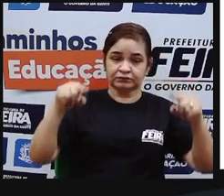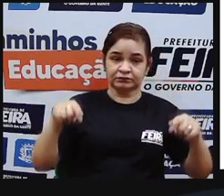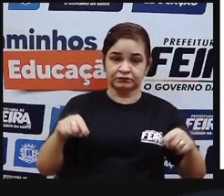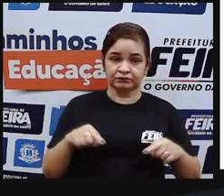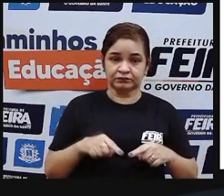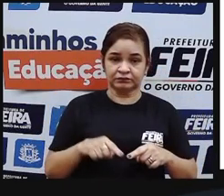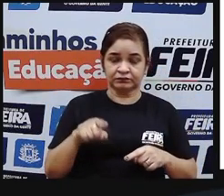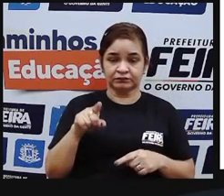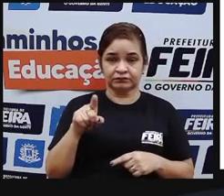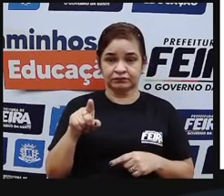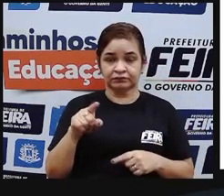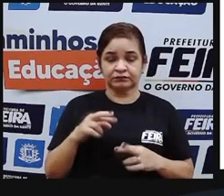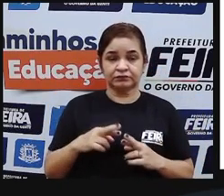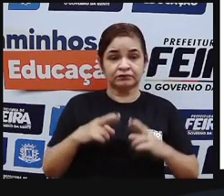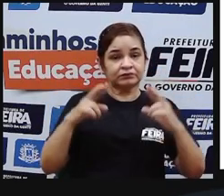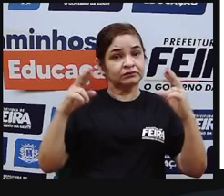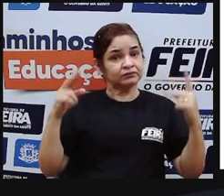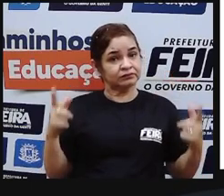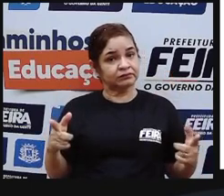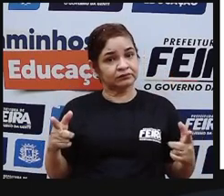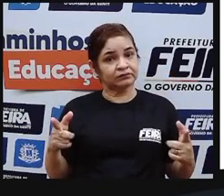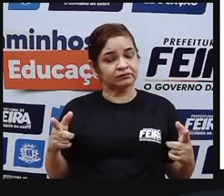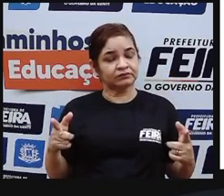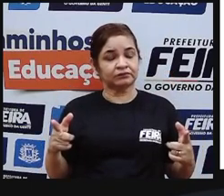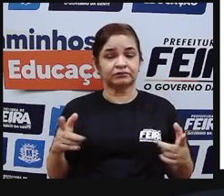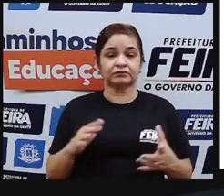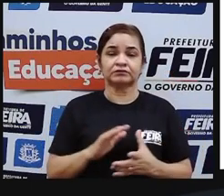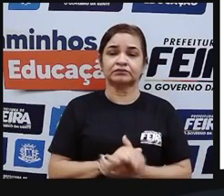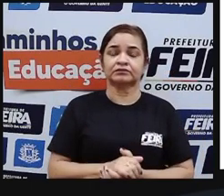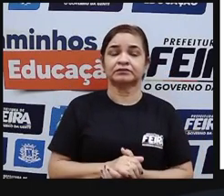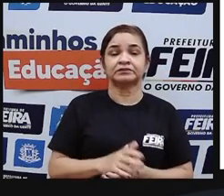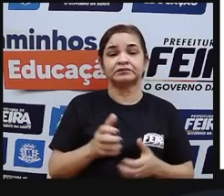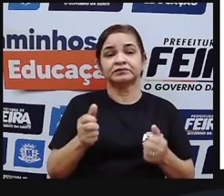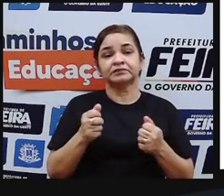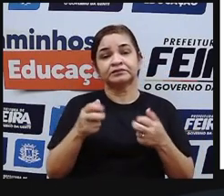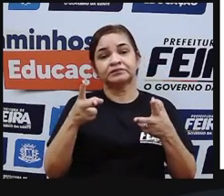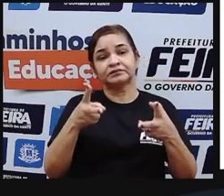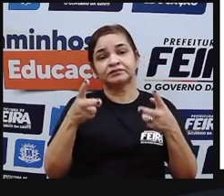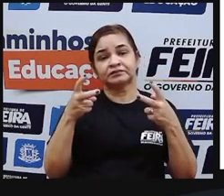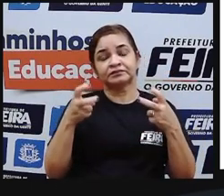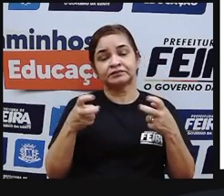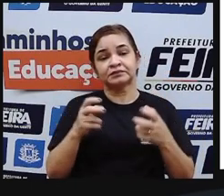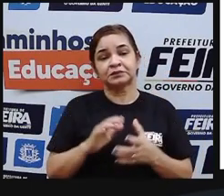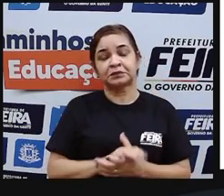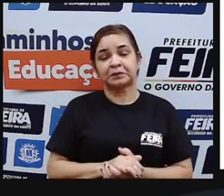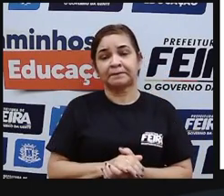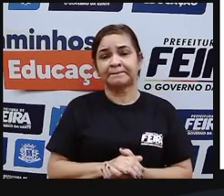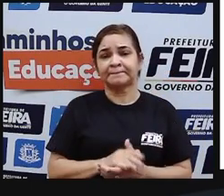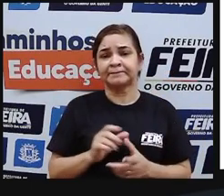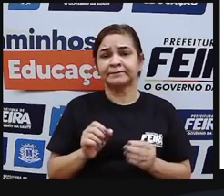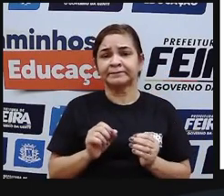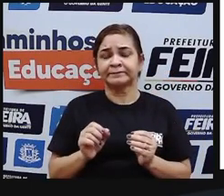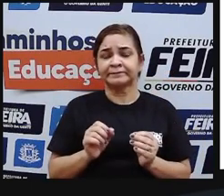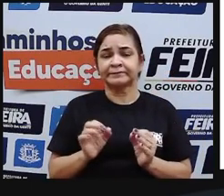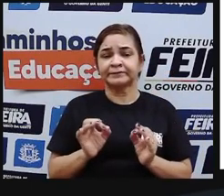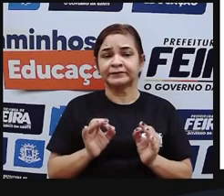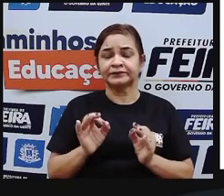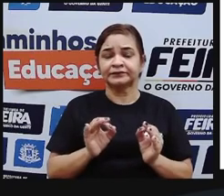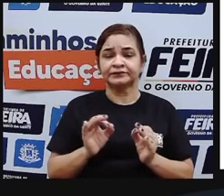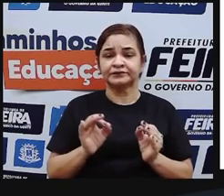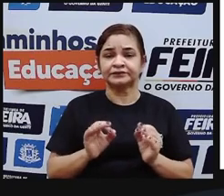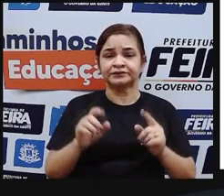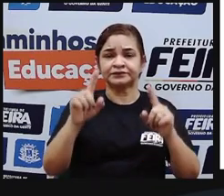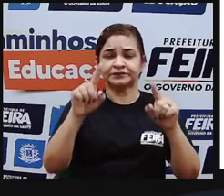o formato mesmo de um triângulo aqui não aqui vocês podem observar que as pirâmides maias elas têm esse formato triangular